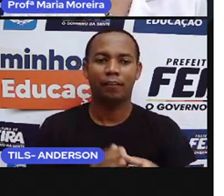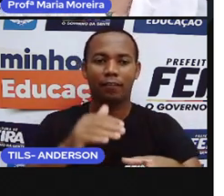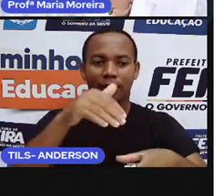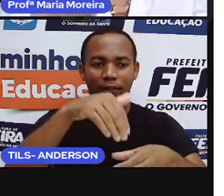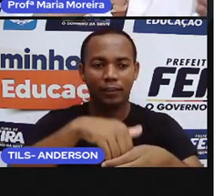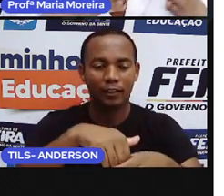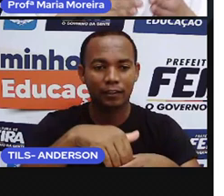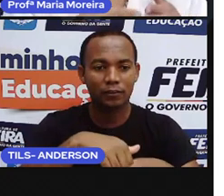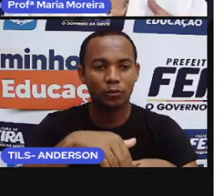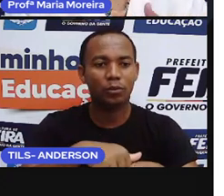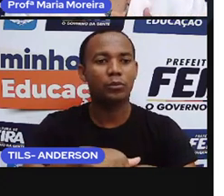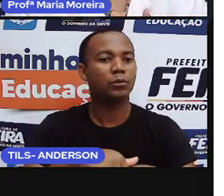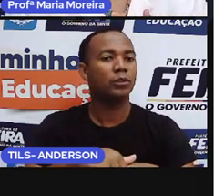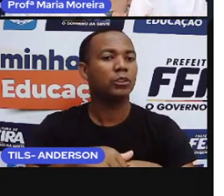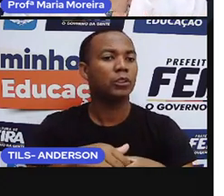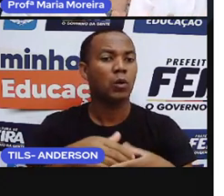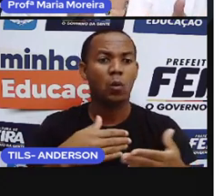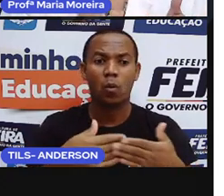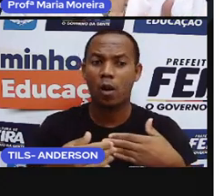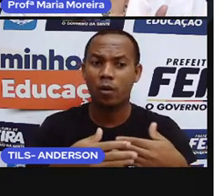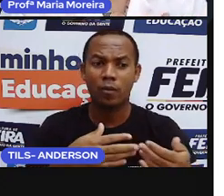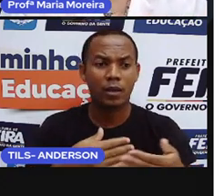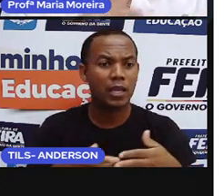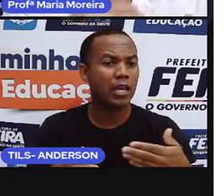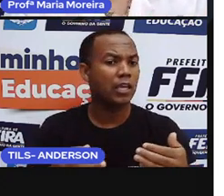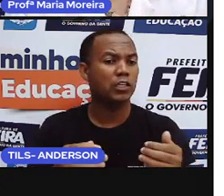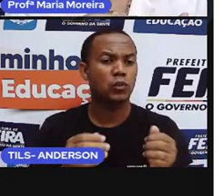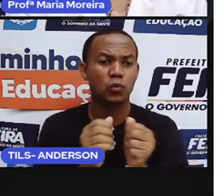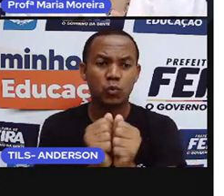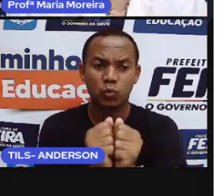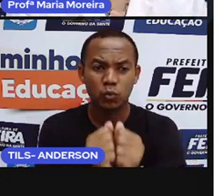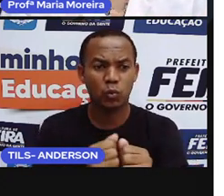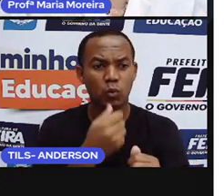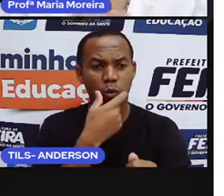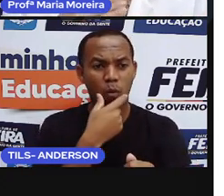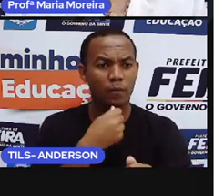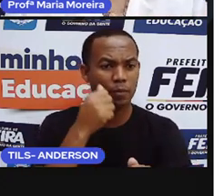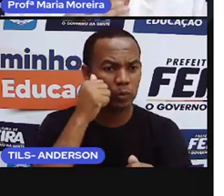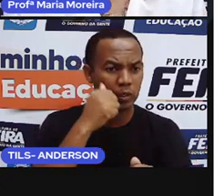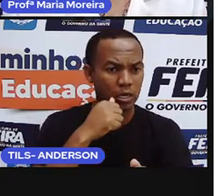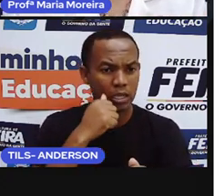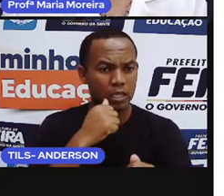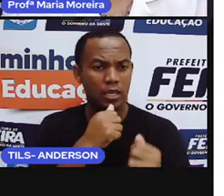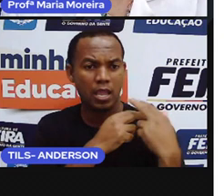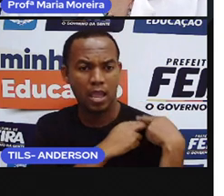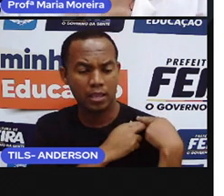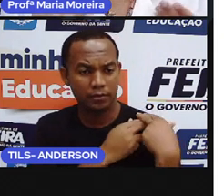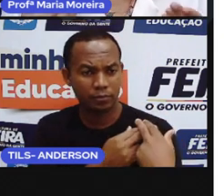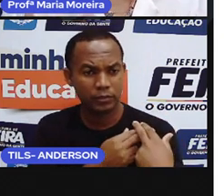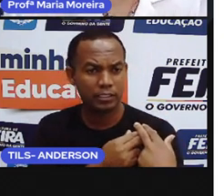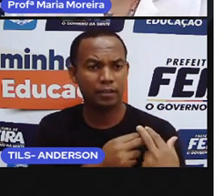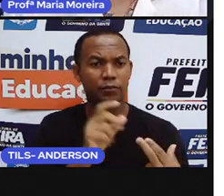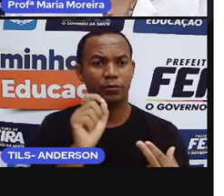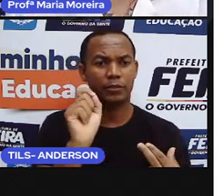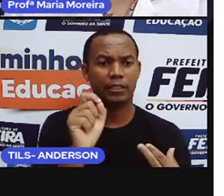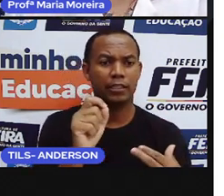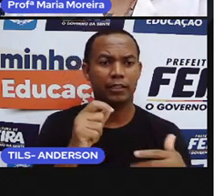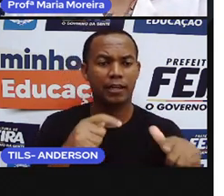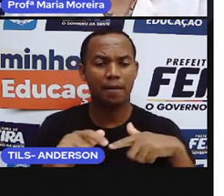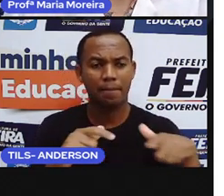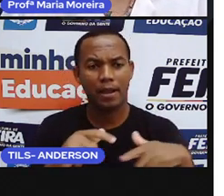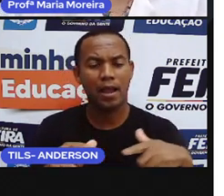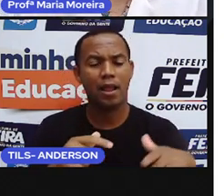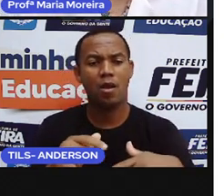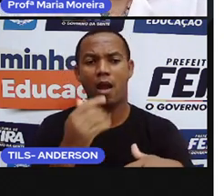do quê? Das limitações de vocês. Juntos, homens e mulheres, eles são responsáveis pela produção dos